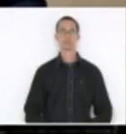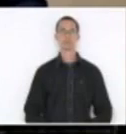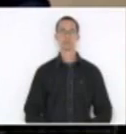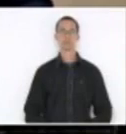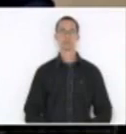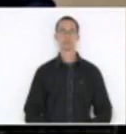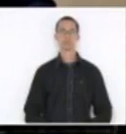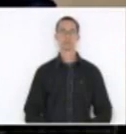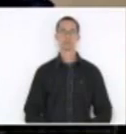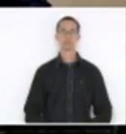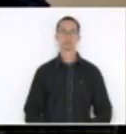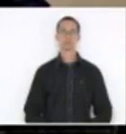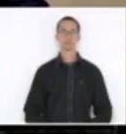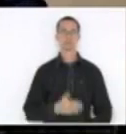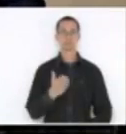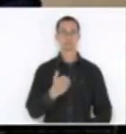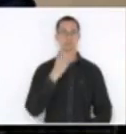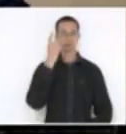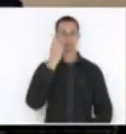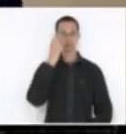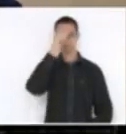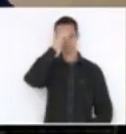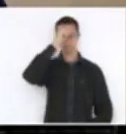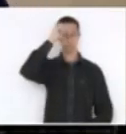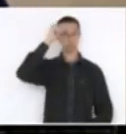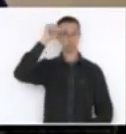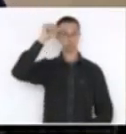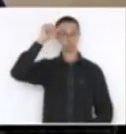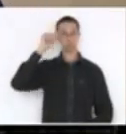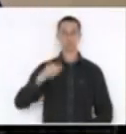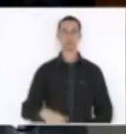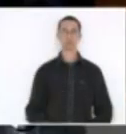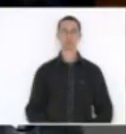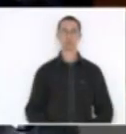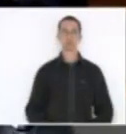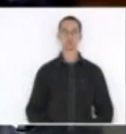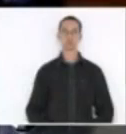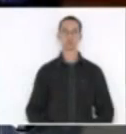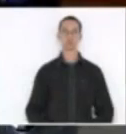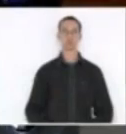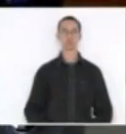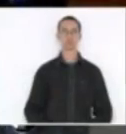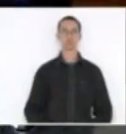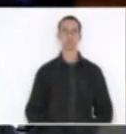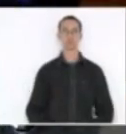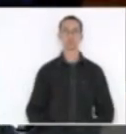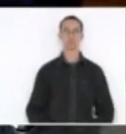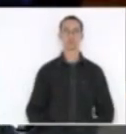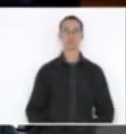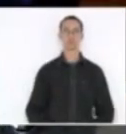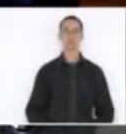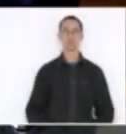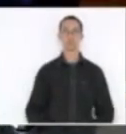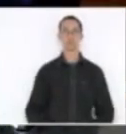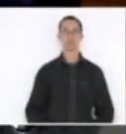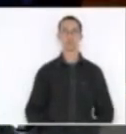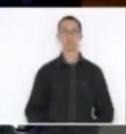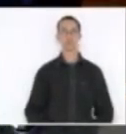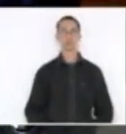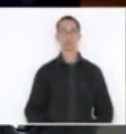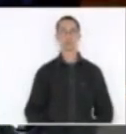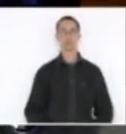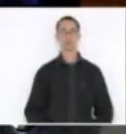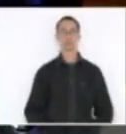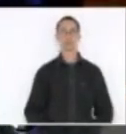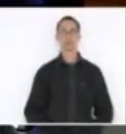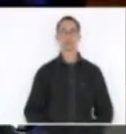para a manifestação, deputado Arci de Matos. Senhor presidente, nós, em alguns momentos da vida,